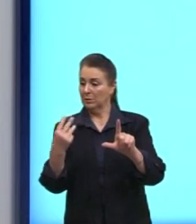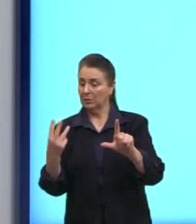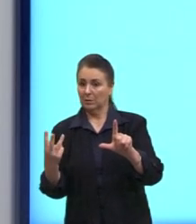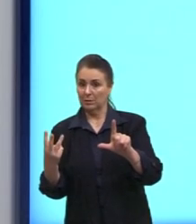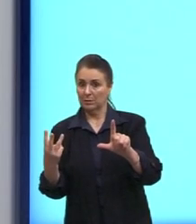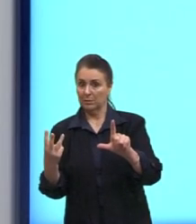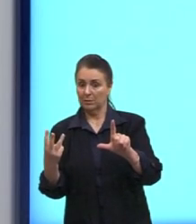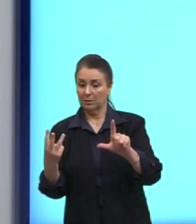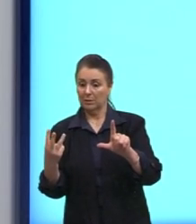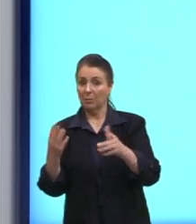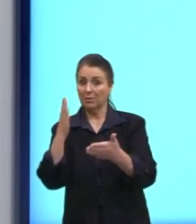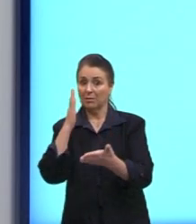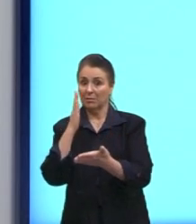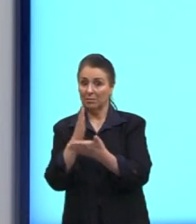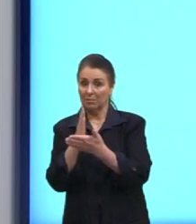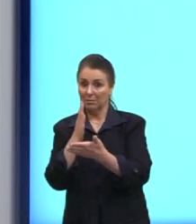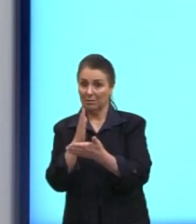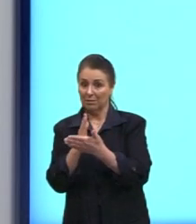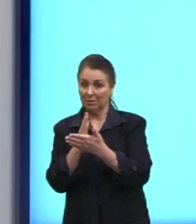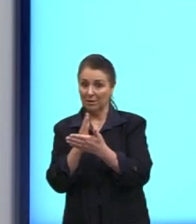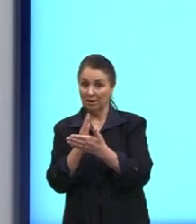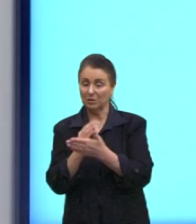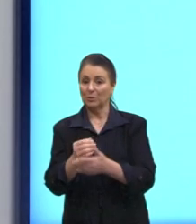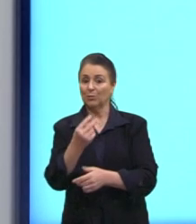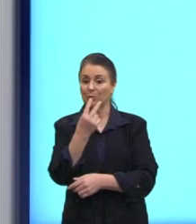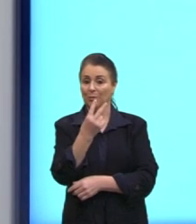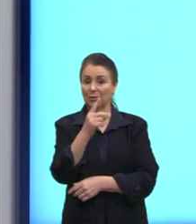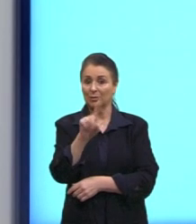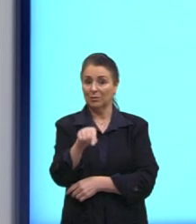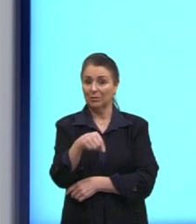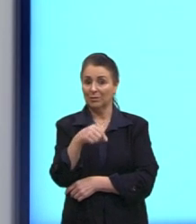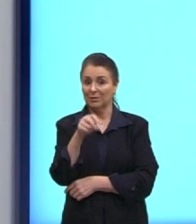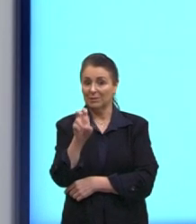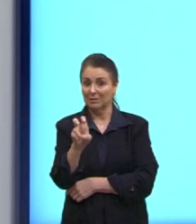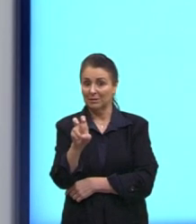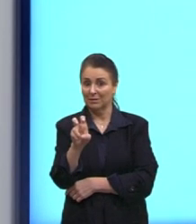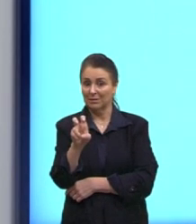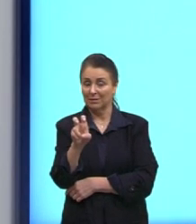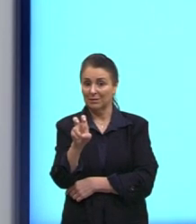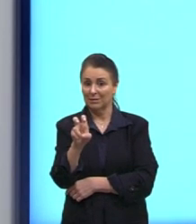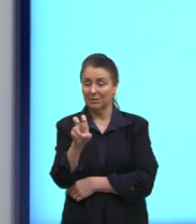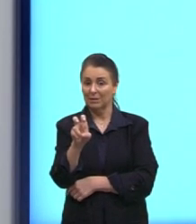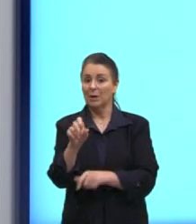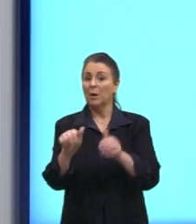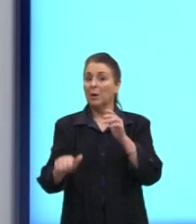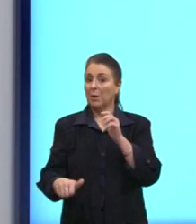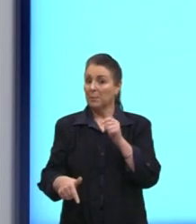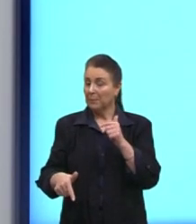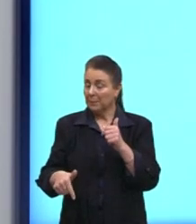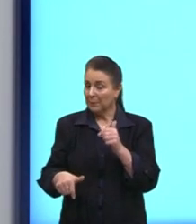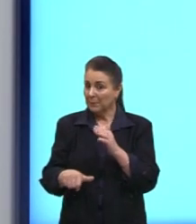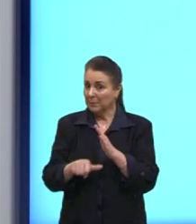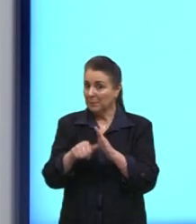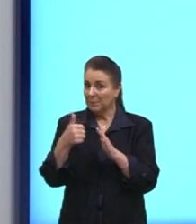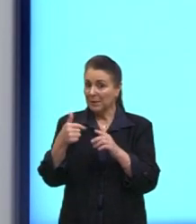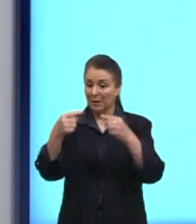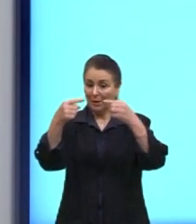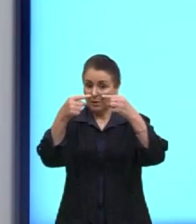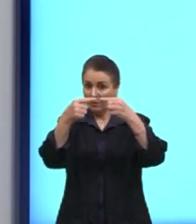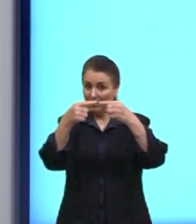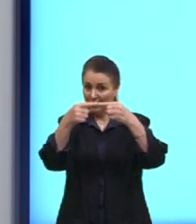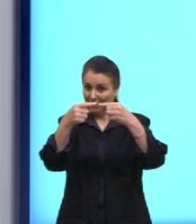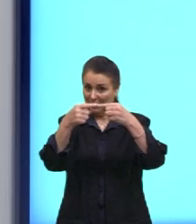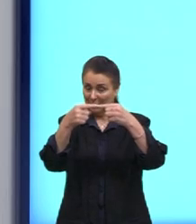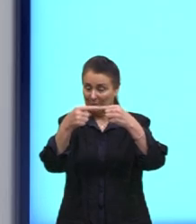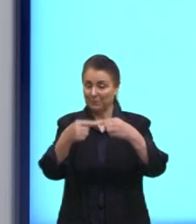exatamente na metade nós teríamos o 2,5. Então, já tenho ali a primeira coordenada do nosso parzinho, né?